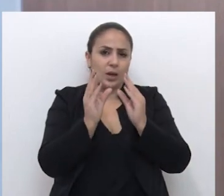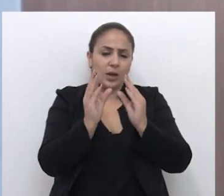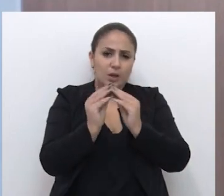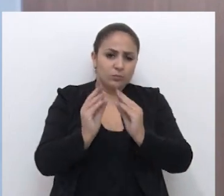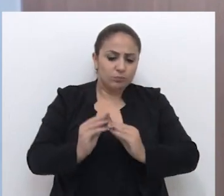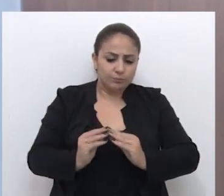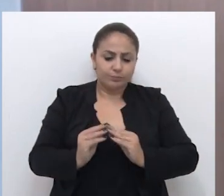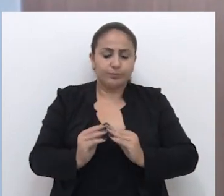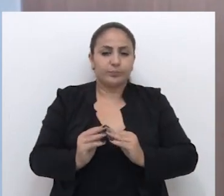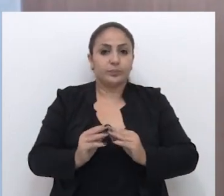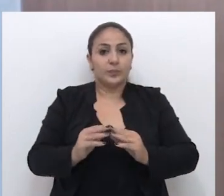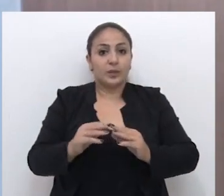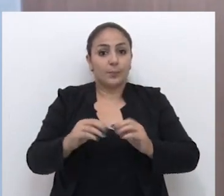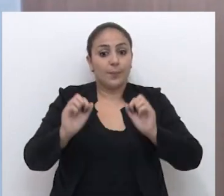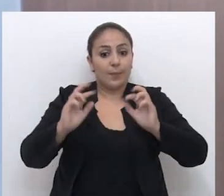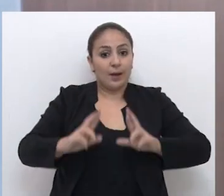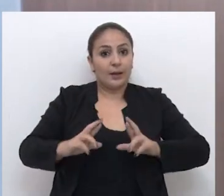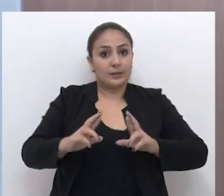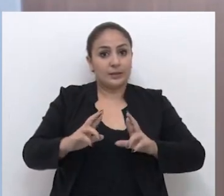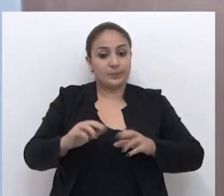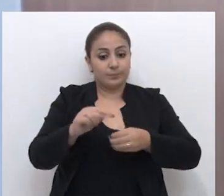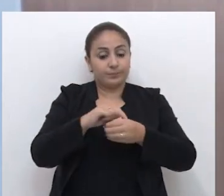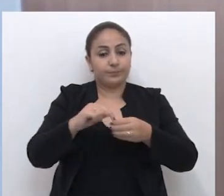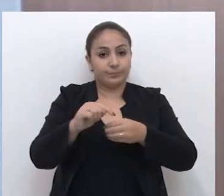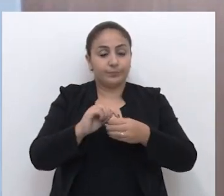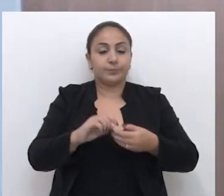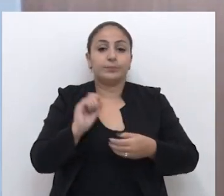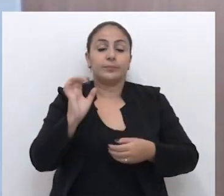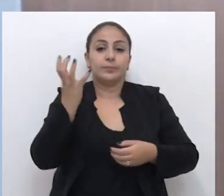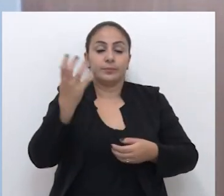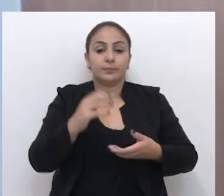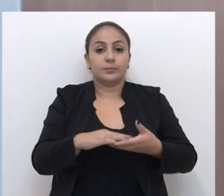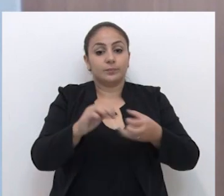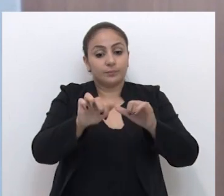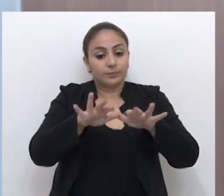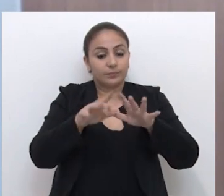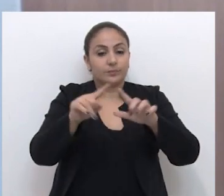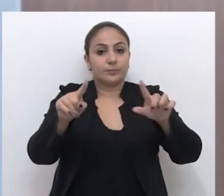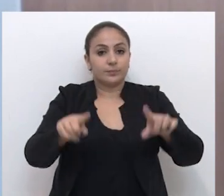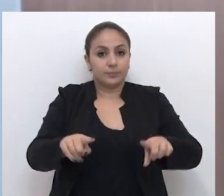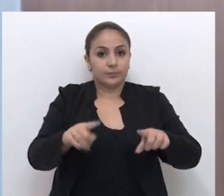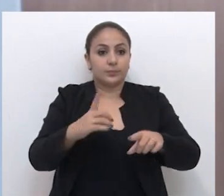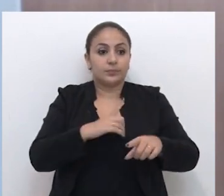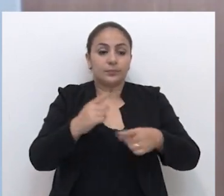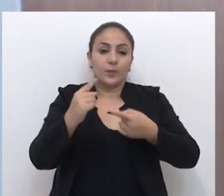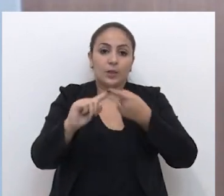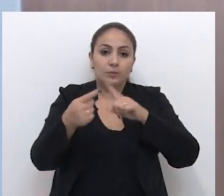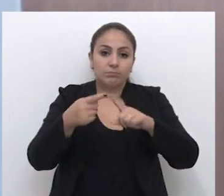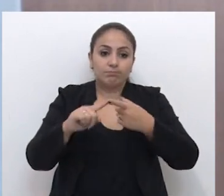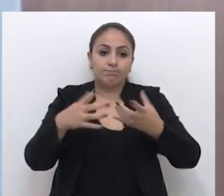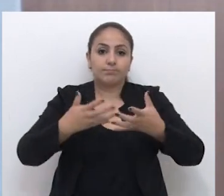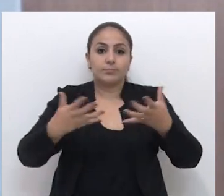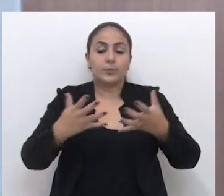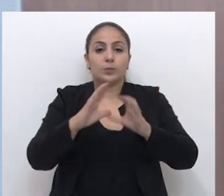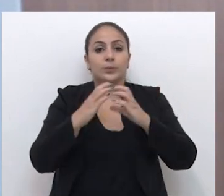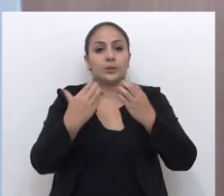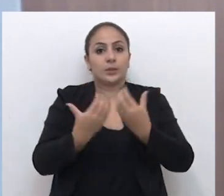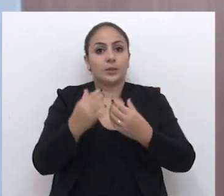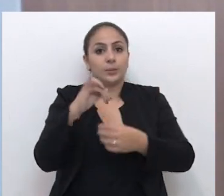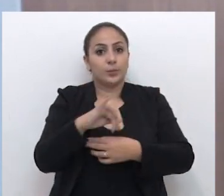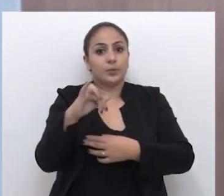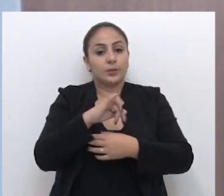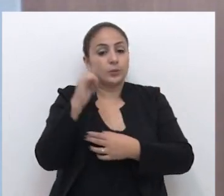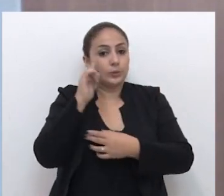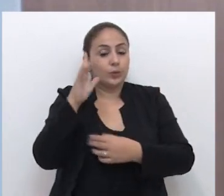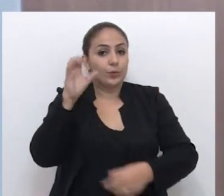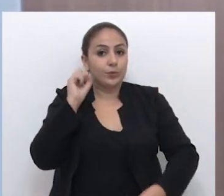passando para os nossos telespectadores, na zona urbana. E isso carretou, então, esta audiência pública, o debate muito amplo com a comunidade. Isso é importante